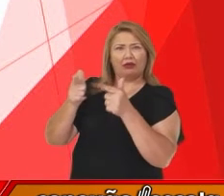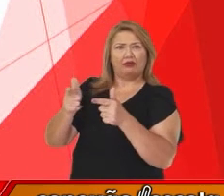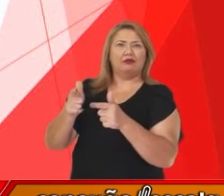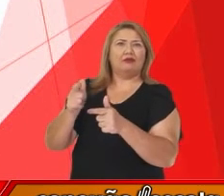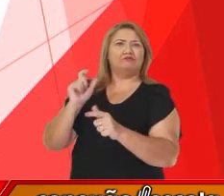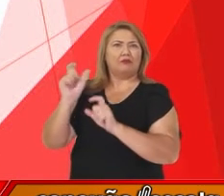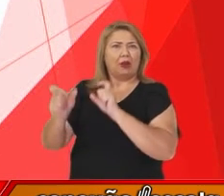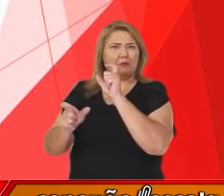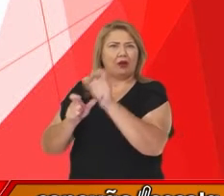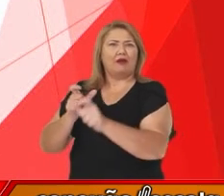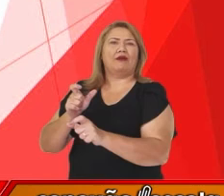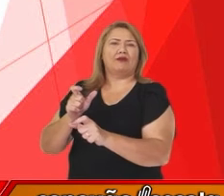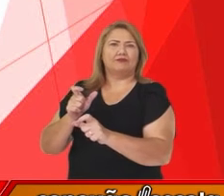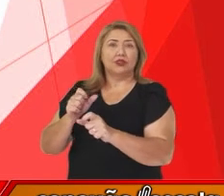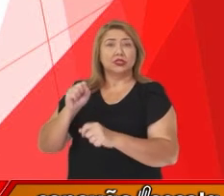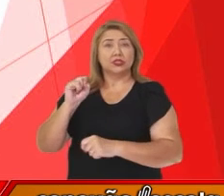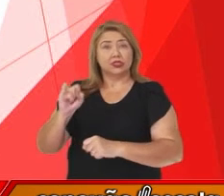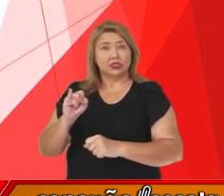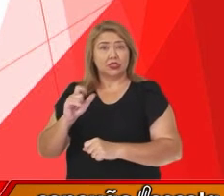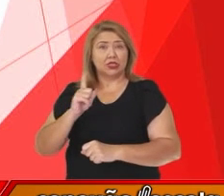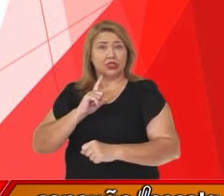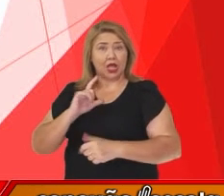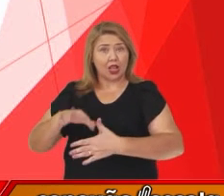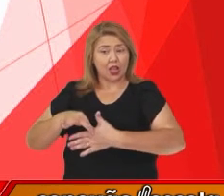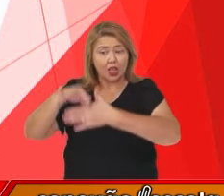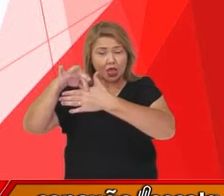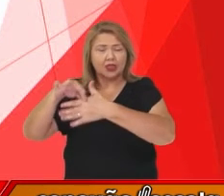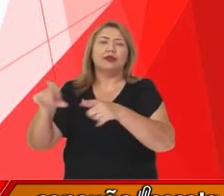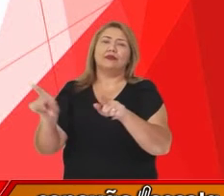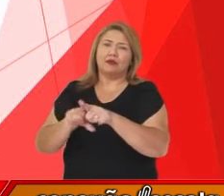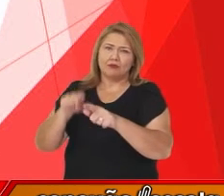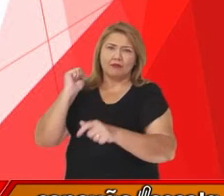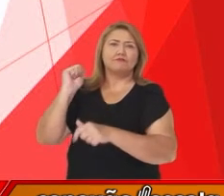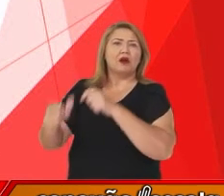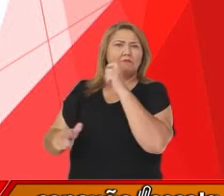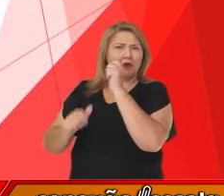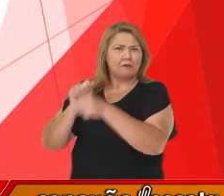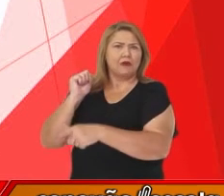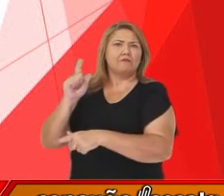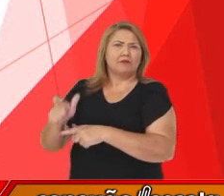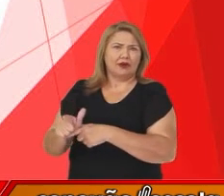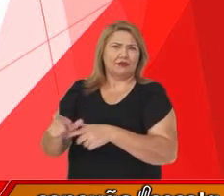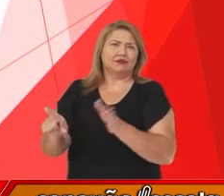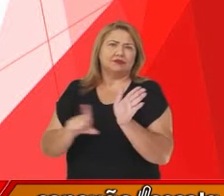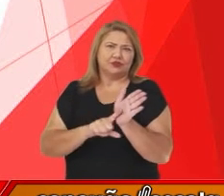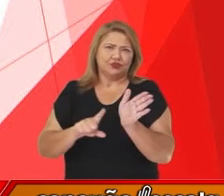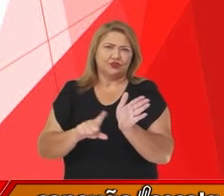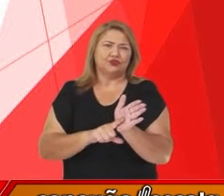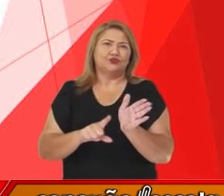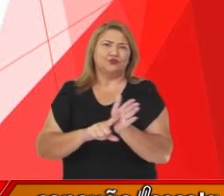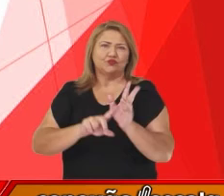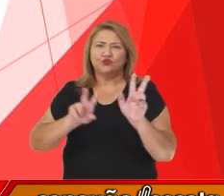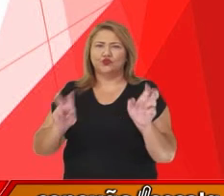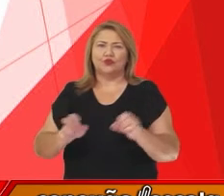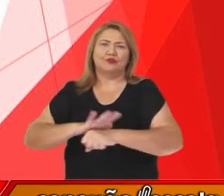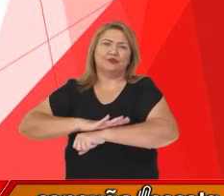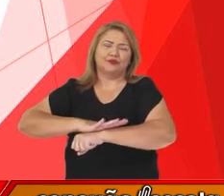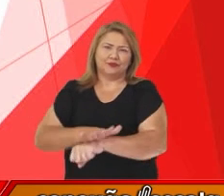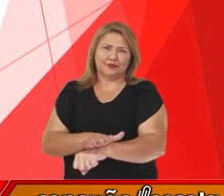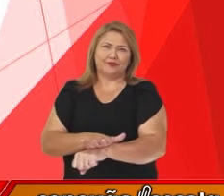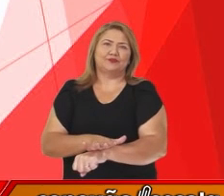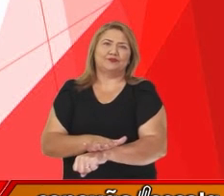posição de liderança e são bem-sucedidos, também recebem muitos comentários negativos sobre racismo.